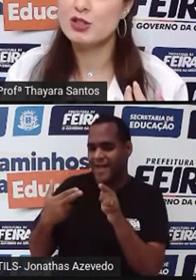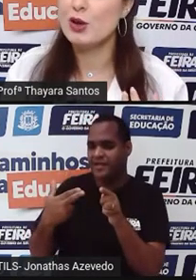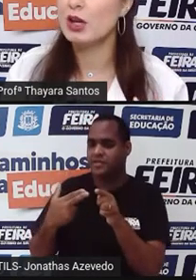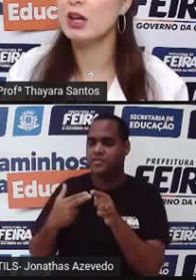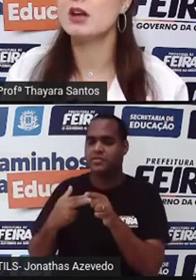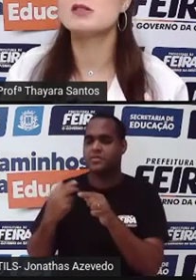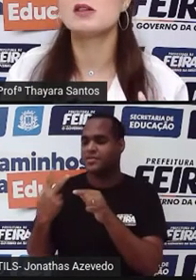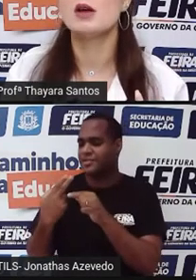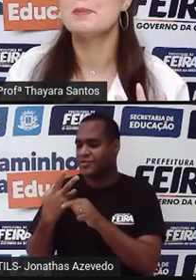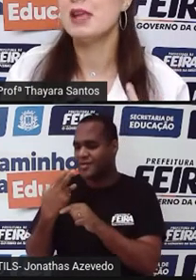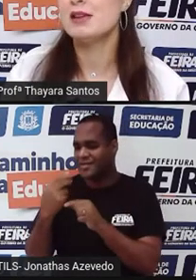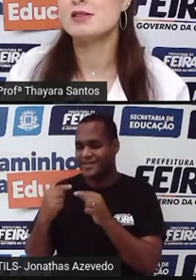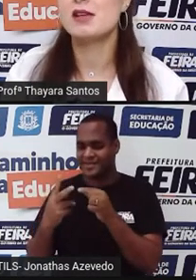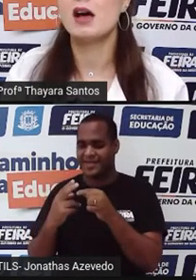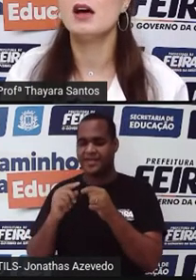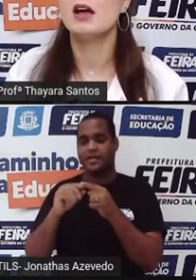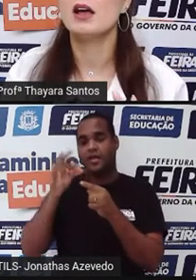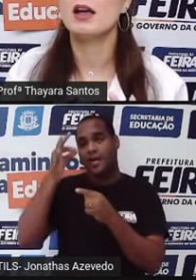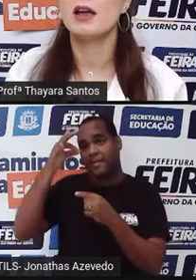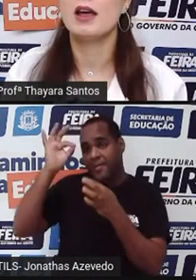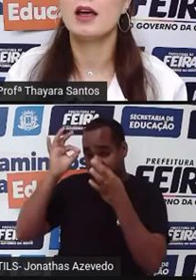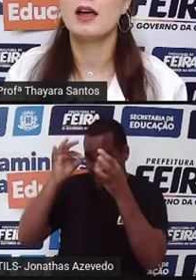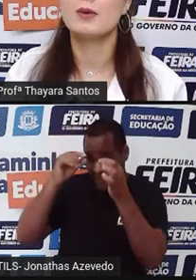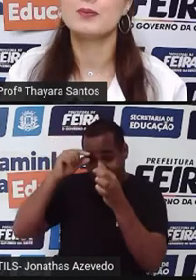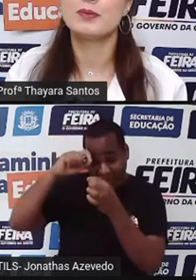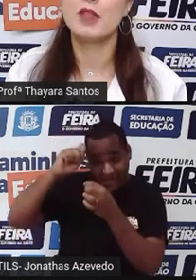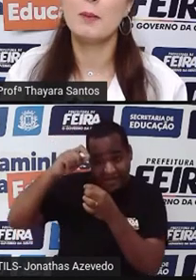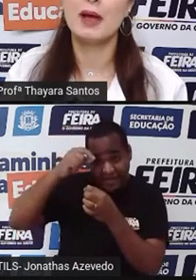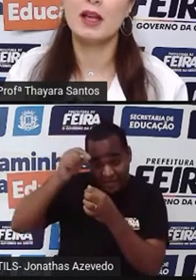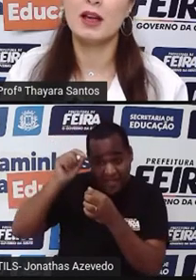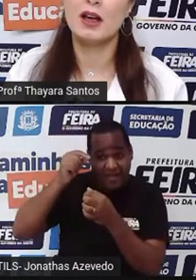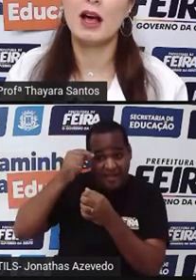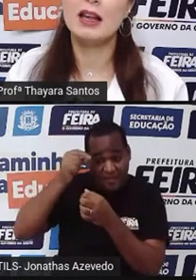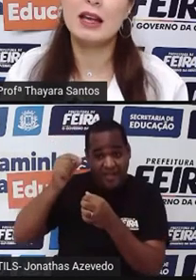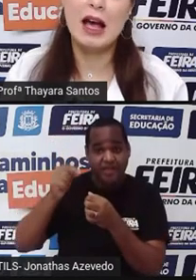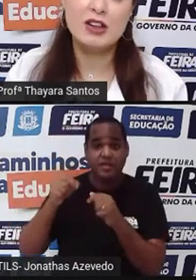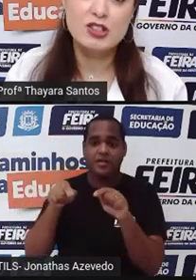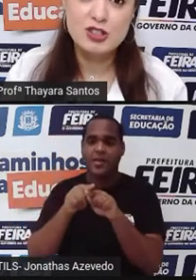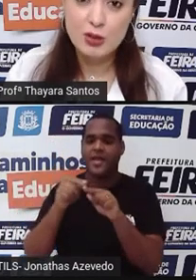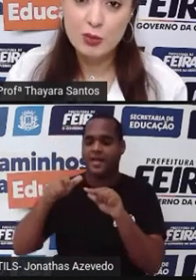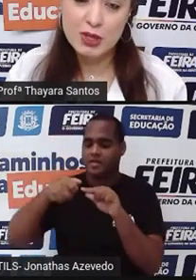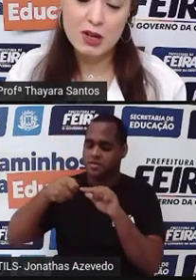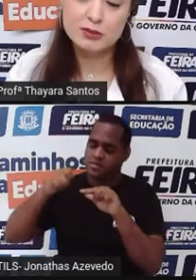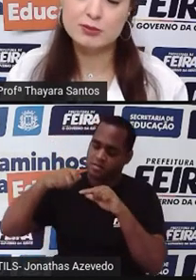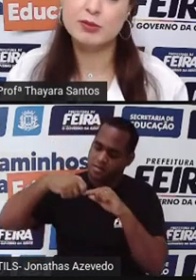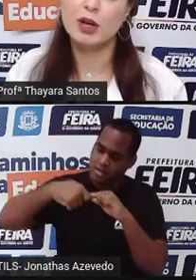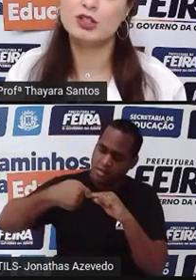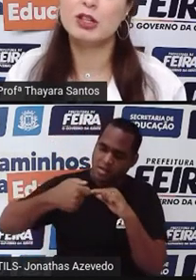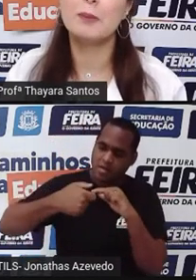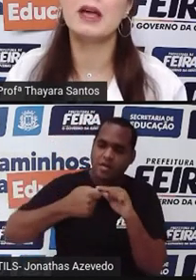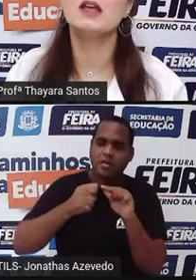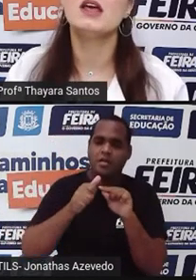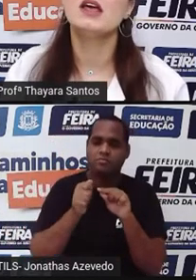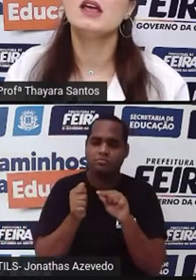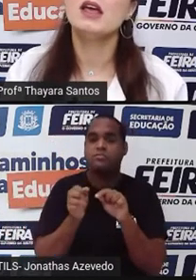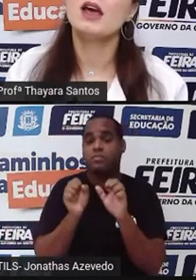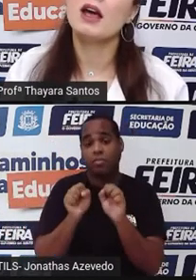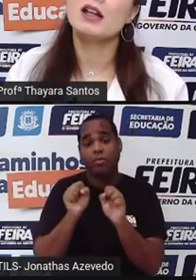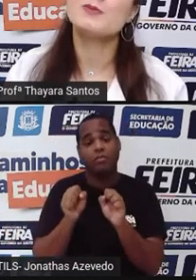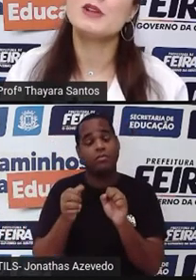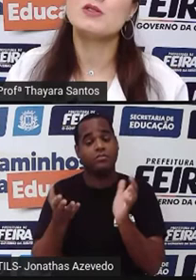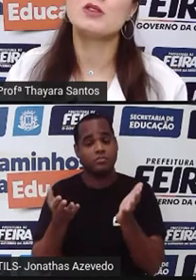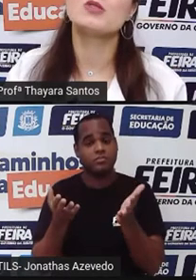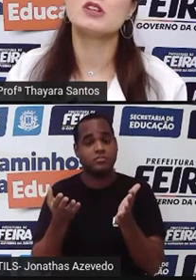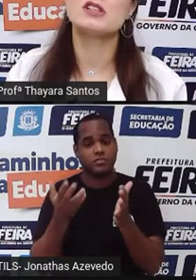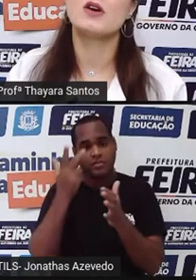tesourinhas, pinça, também alicate de unha pode também. E